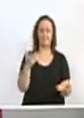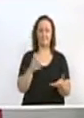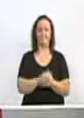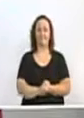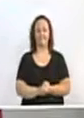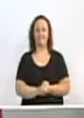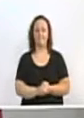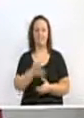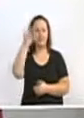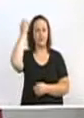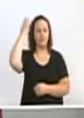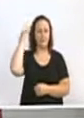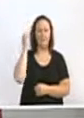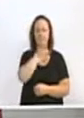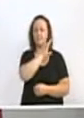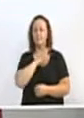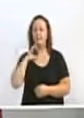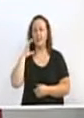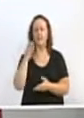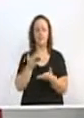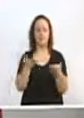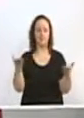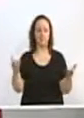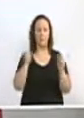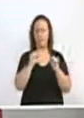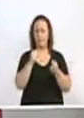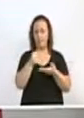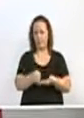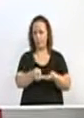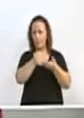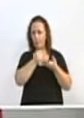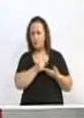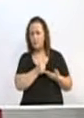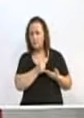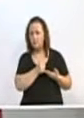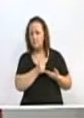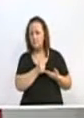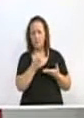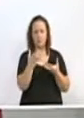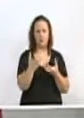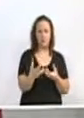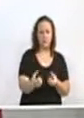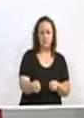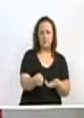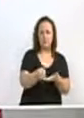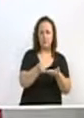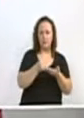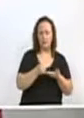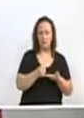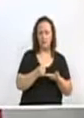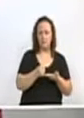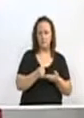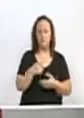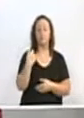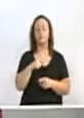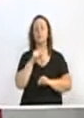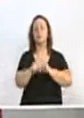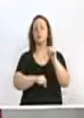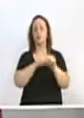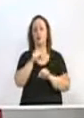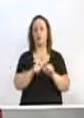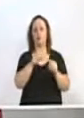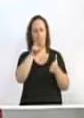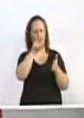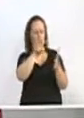Vossa Excelência também tem possibilidade de nos ajudar. Nós teremos que mergulhar nos dispositivos constitucionais